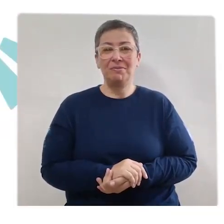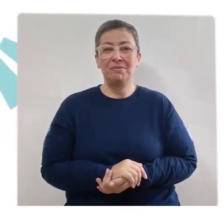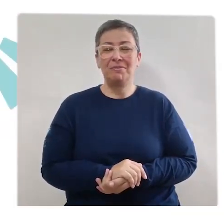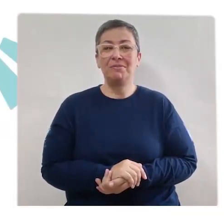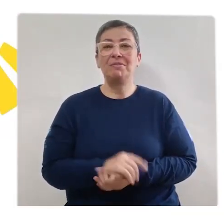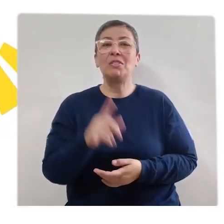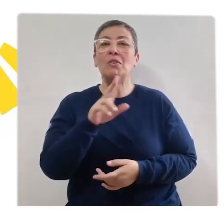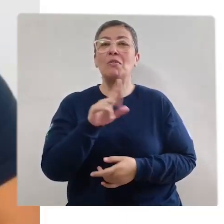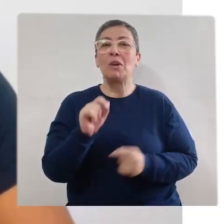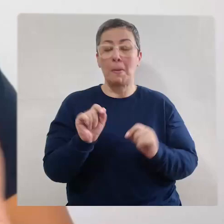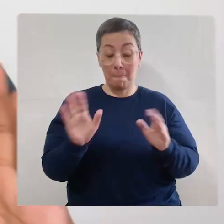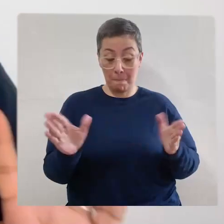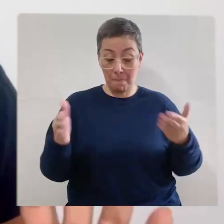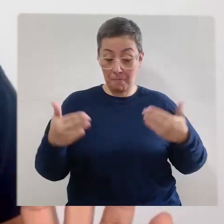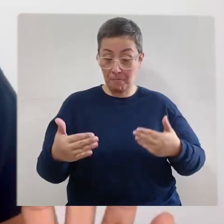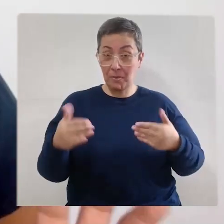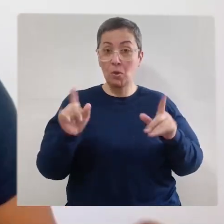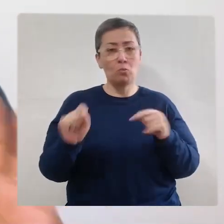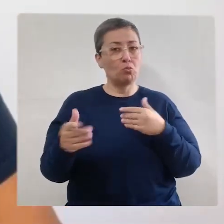uma